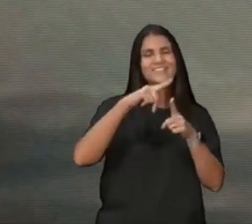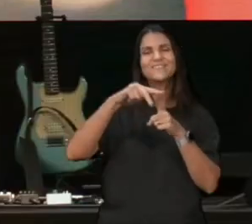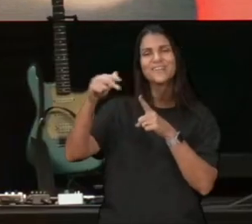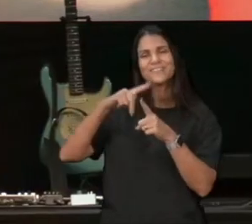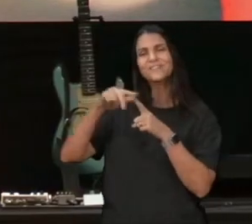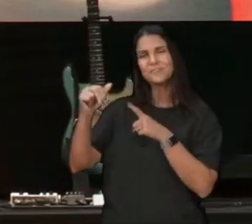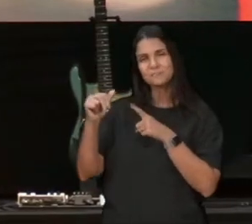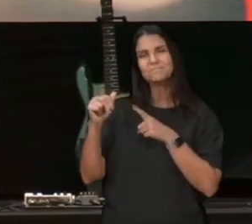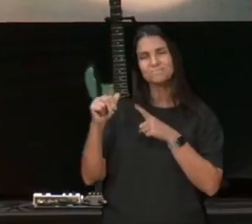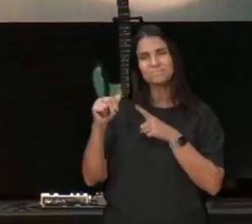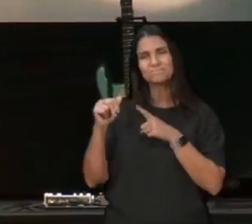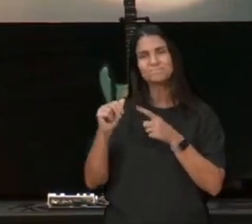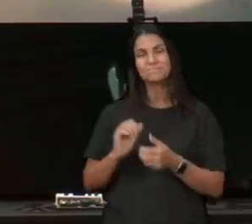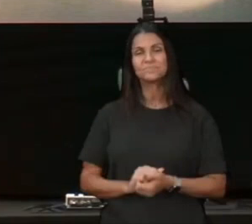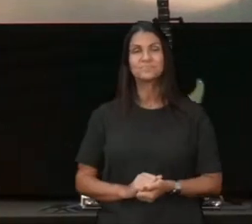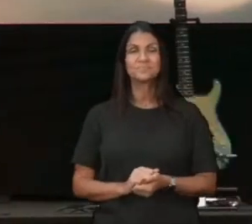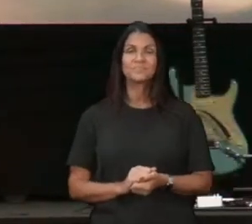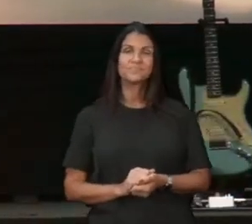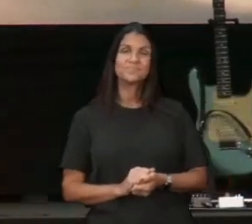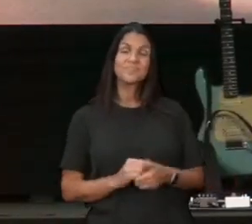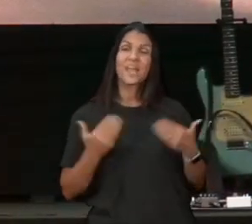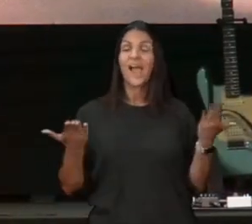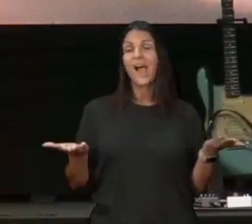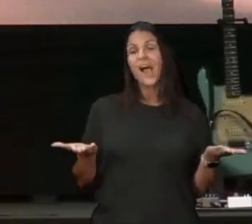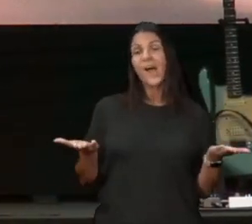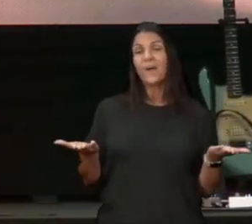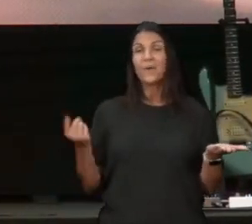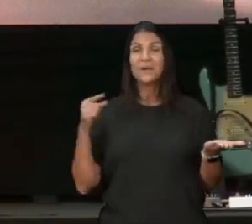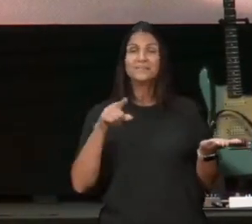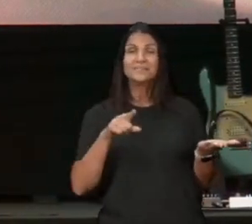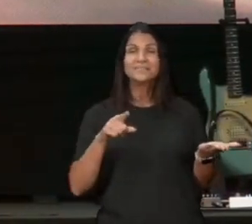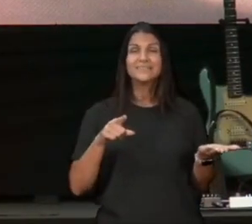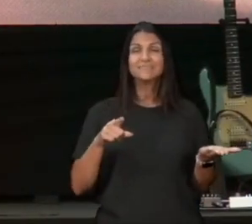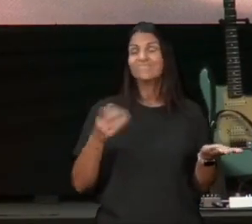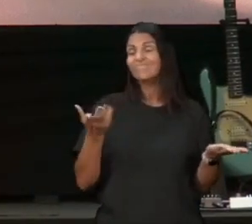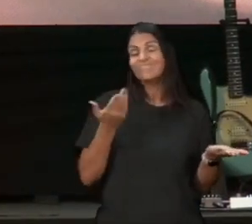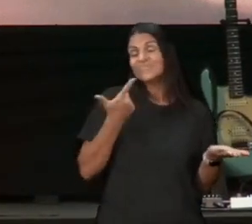agora quem vive para si mesmo, quando as coisas estão ruins, você não tem nada de positivo para somar, você não tem time,